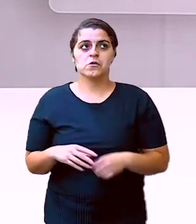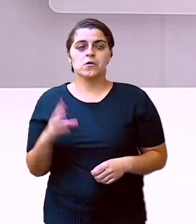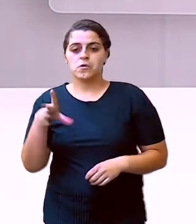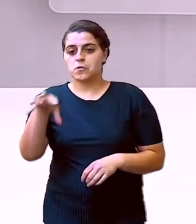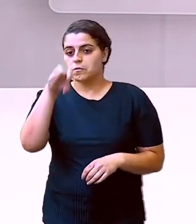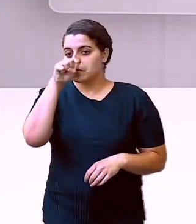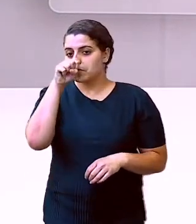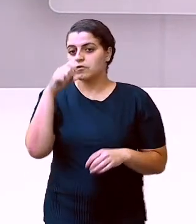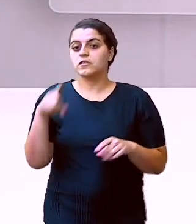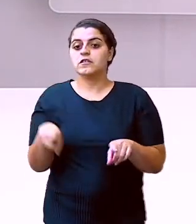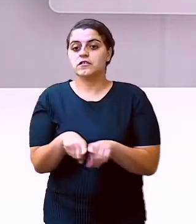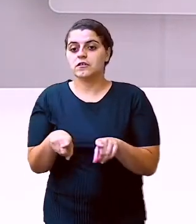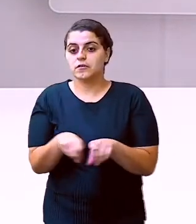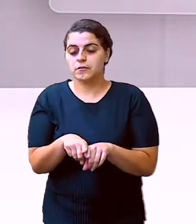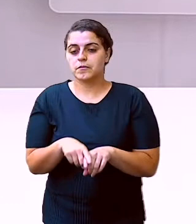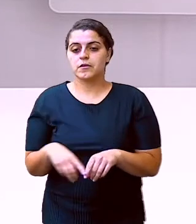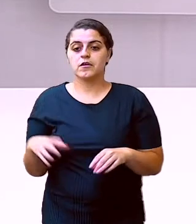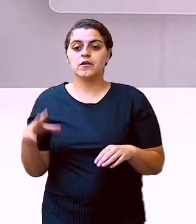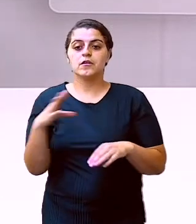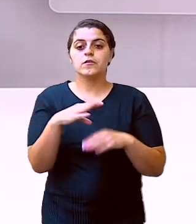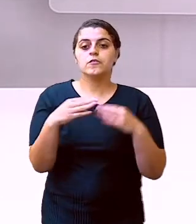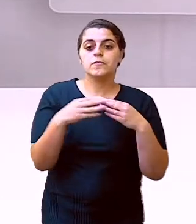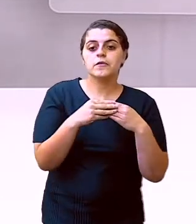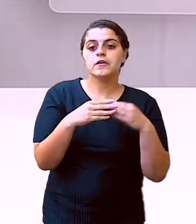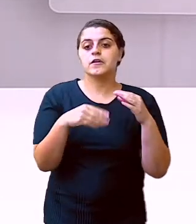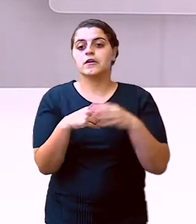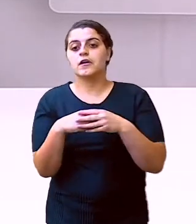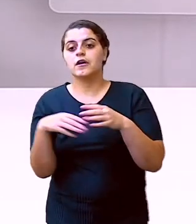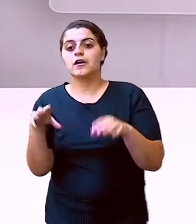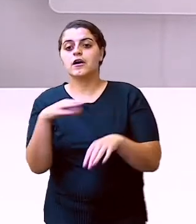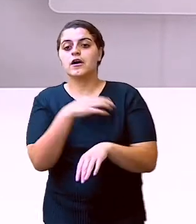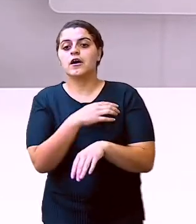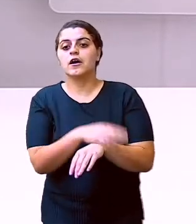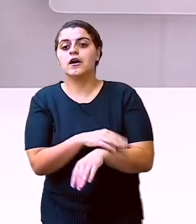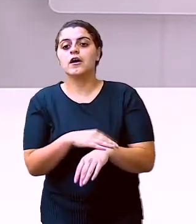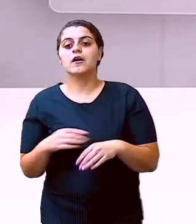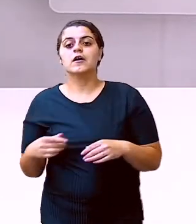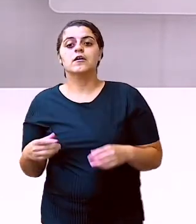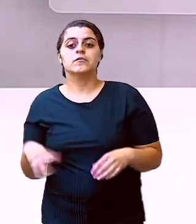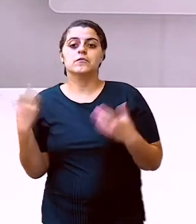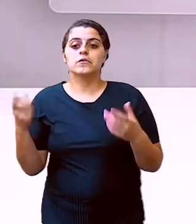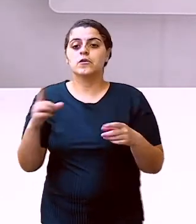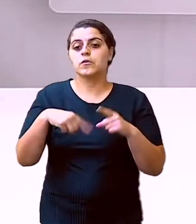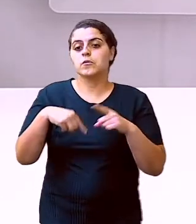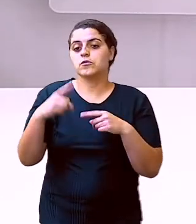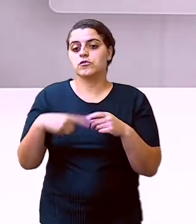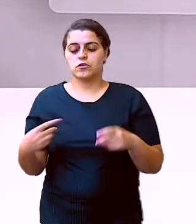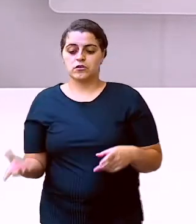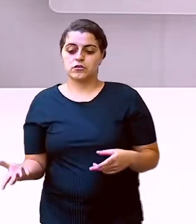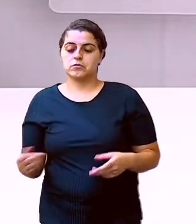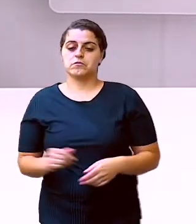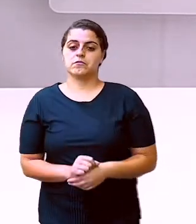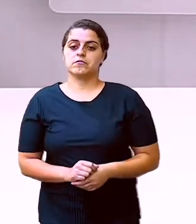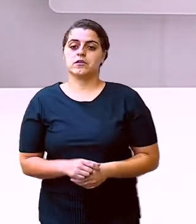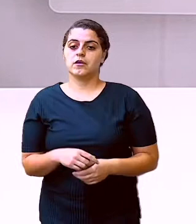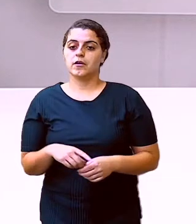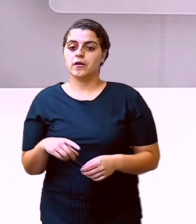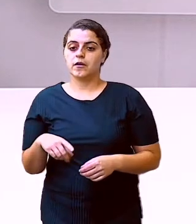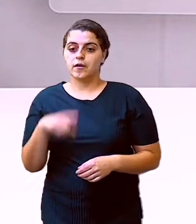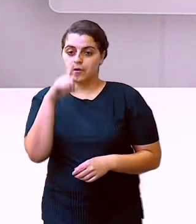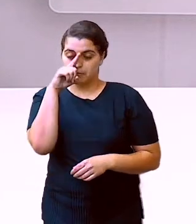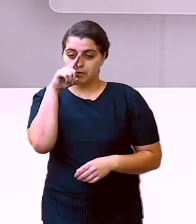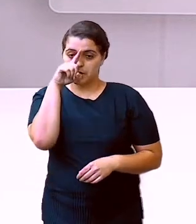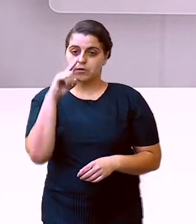também pelo toque. Você toca em seu rosto e você pode ter pego em alguma superfície contaminada com corona,